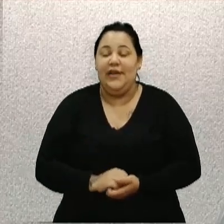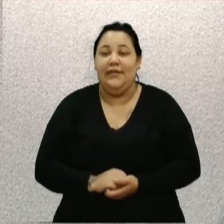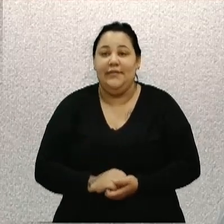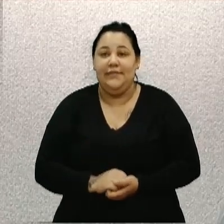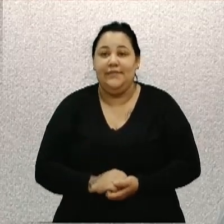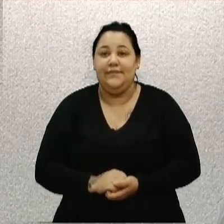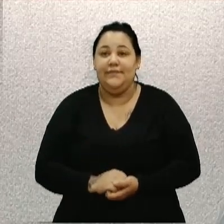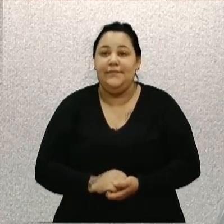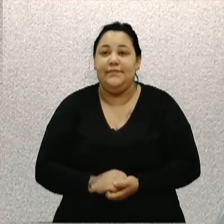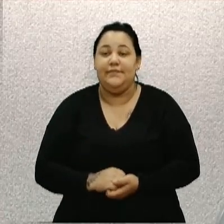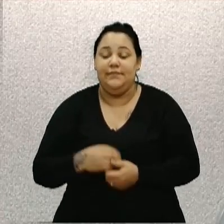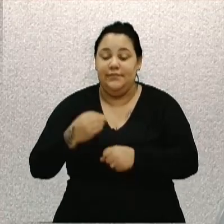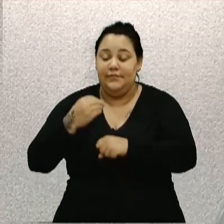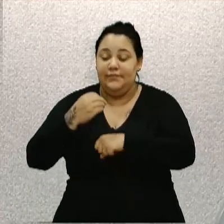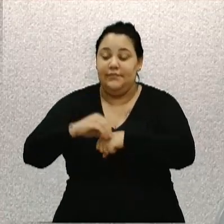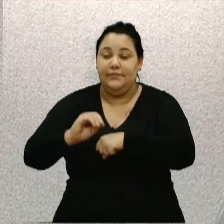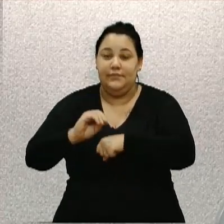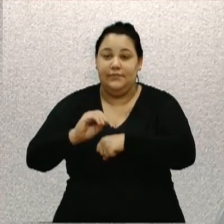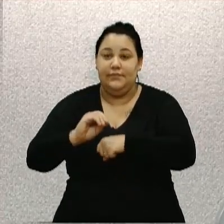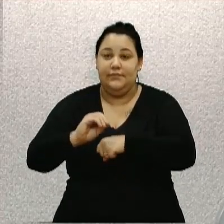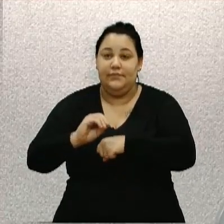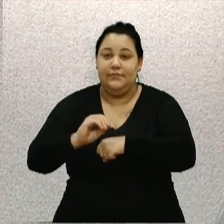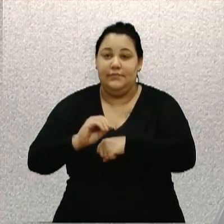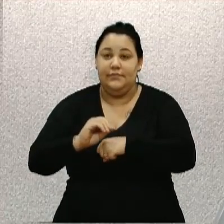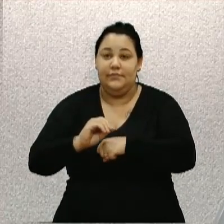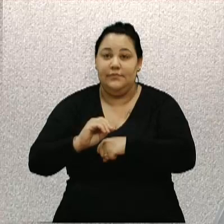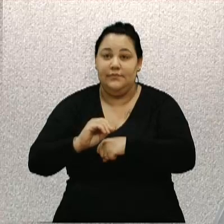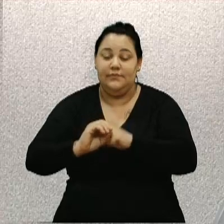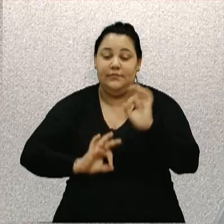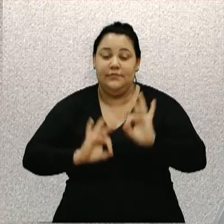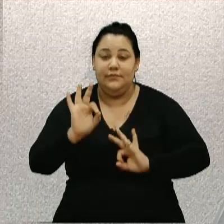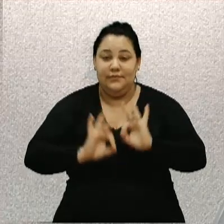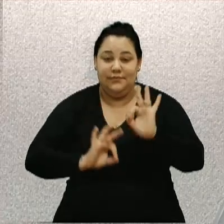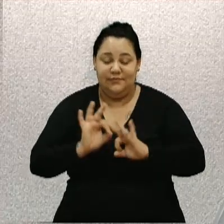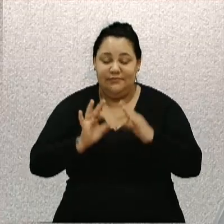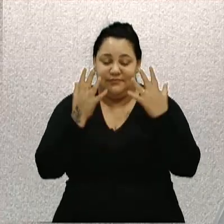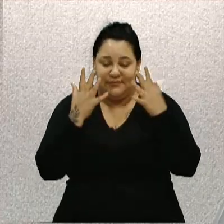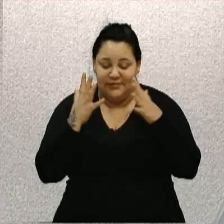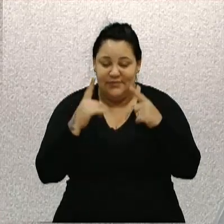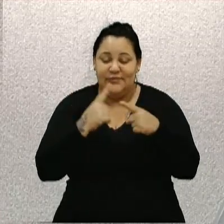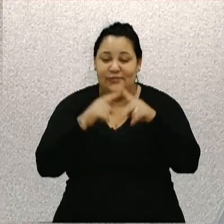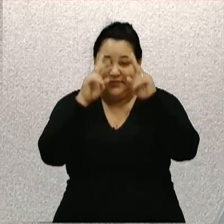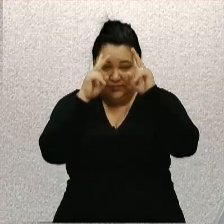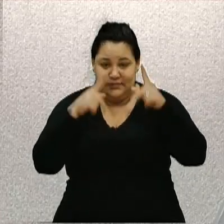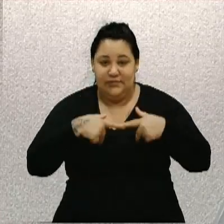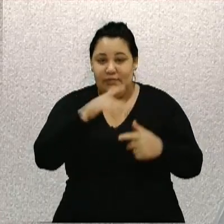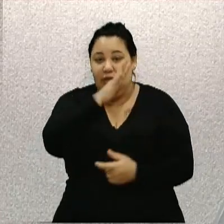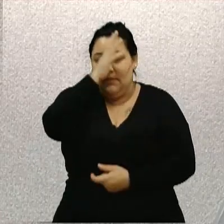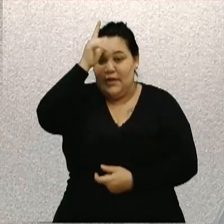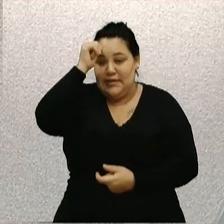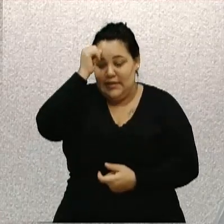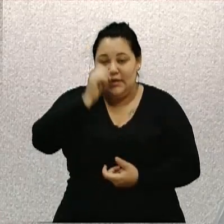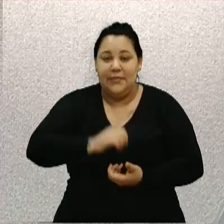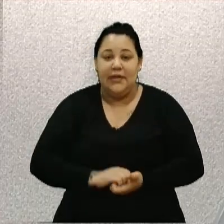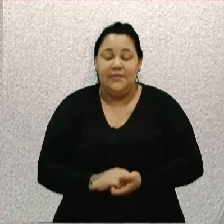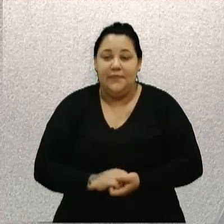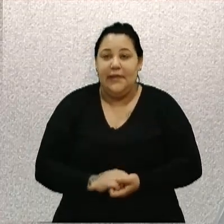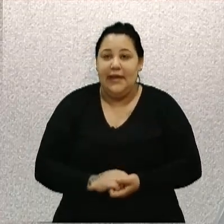pela proposição deste projeto porque é um reconhecimento do município de